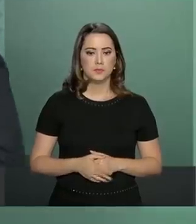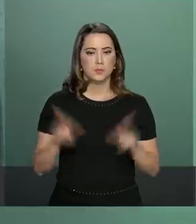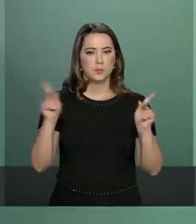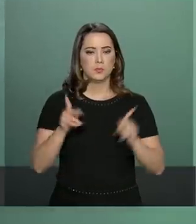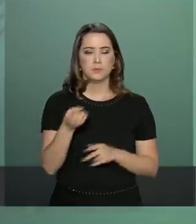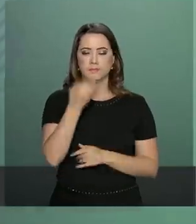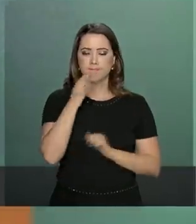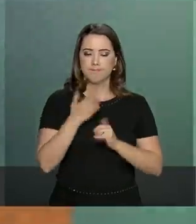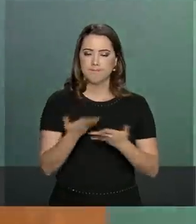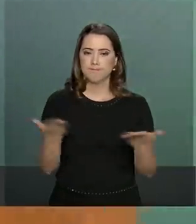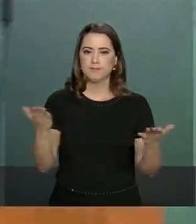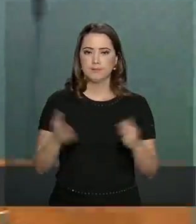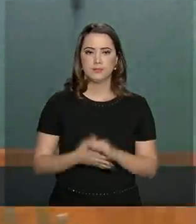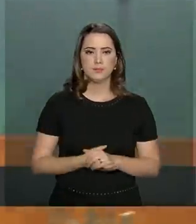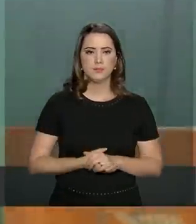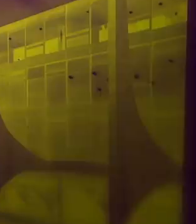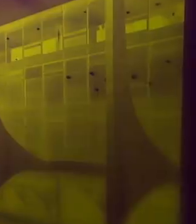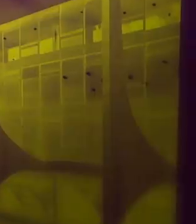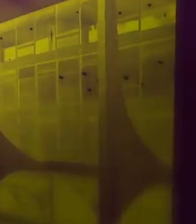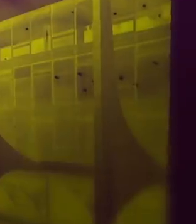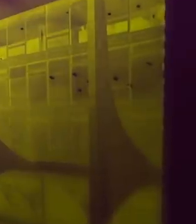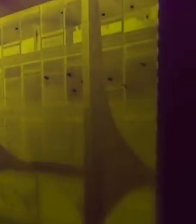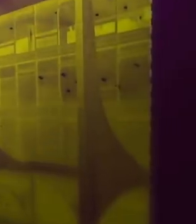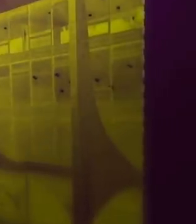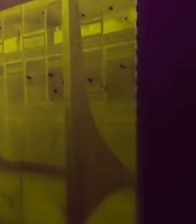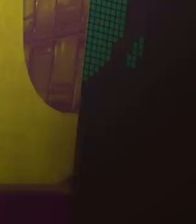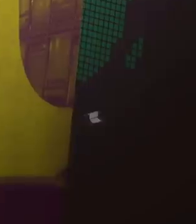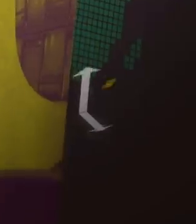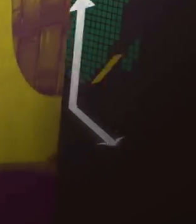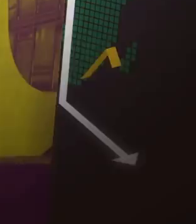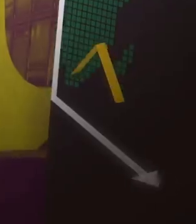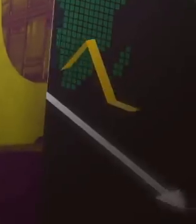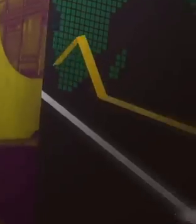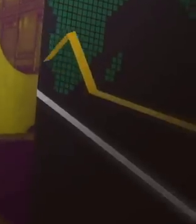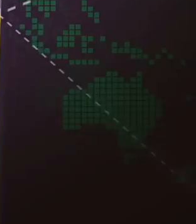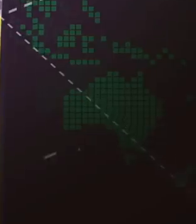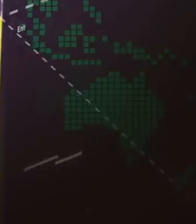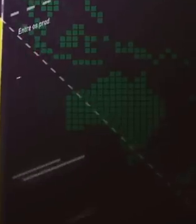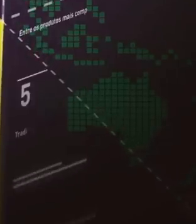paz e bem tchau tchau tchau